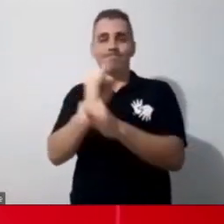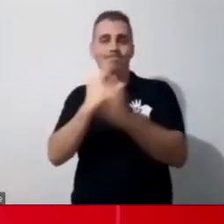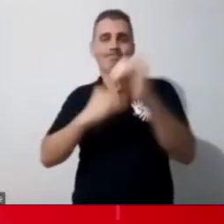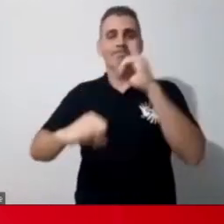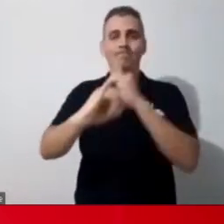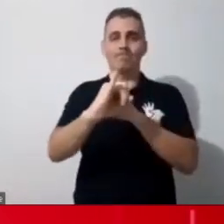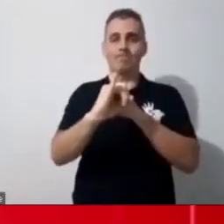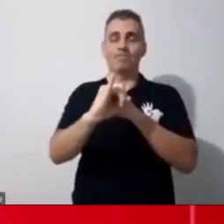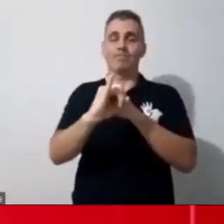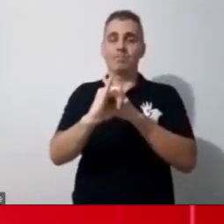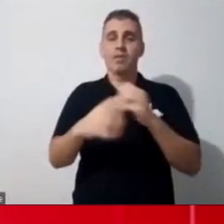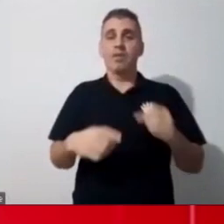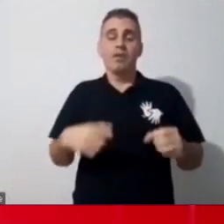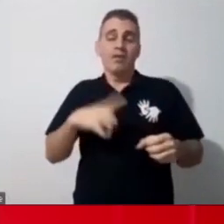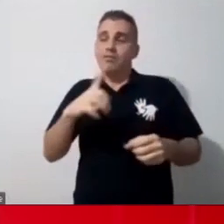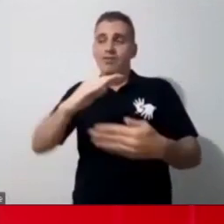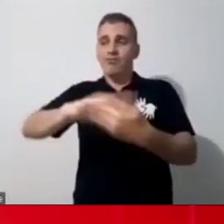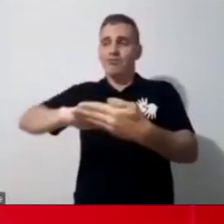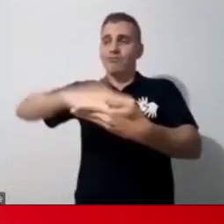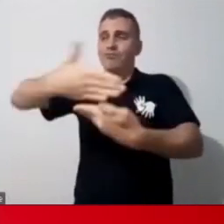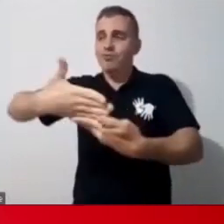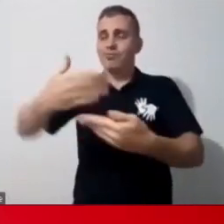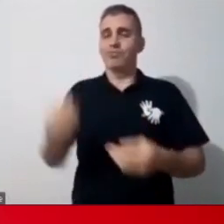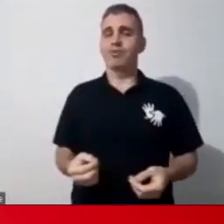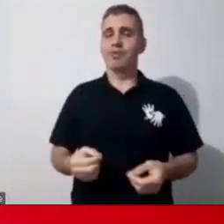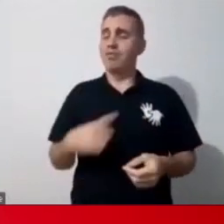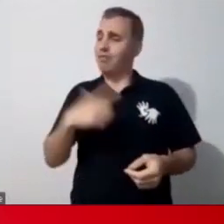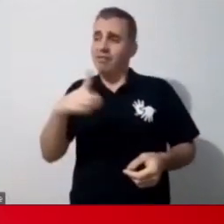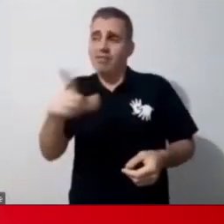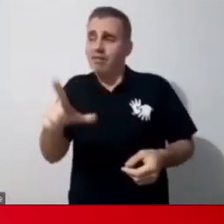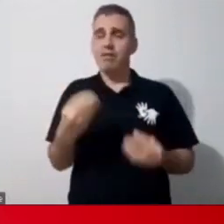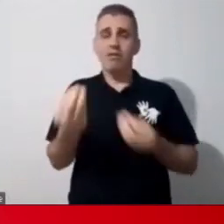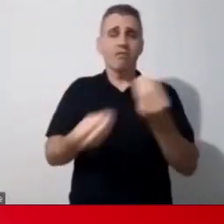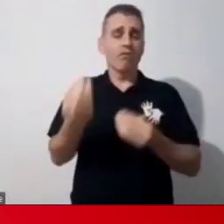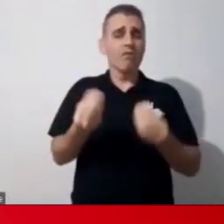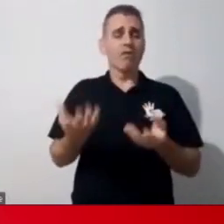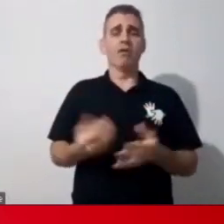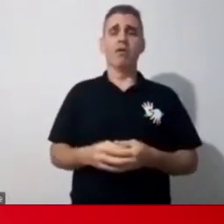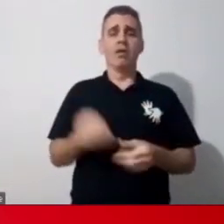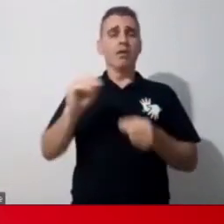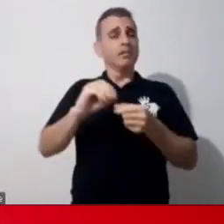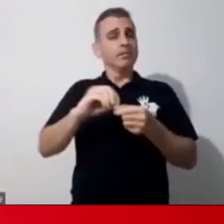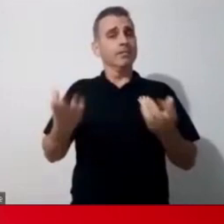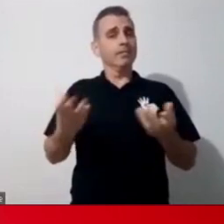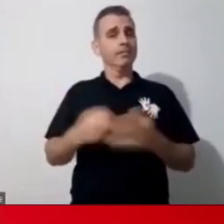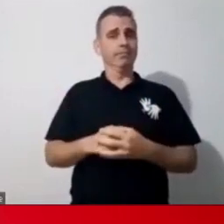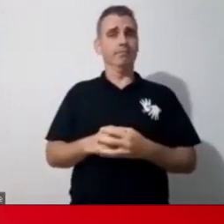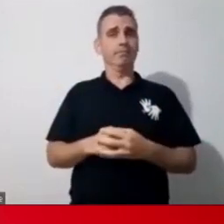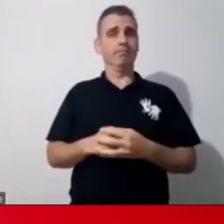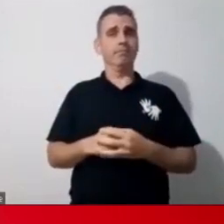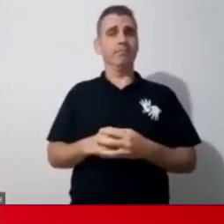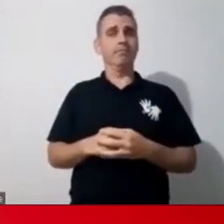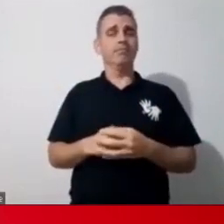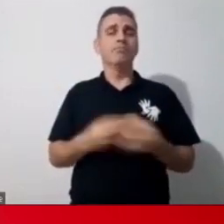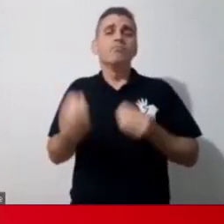um notebook, que não tem. Então, a pergunta é essa, como fazer, como, o que a gente vai fazer, o a gente